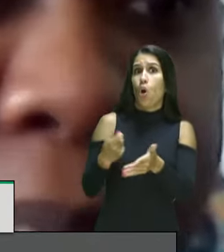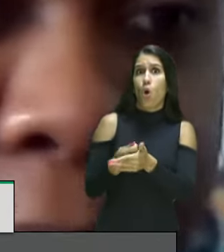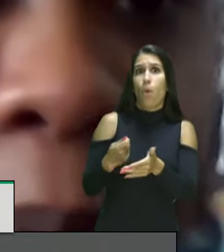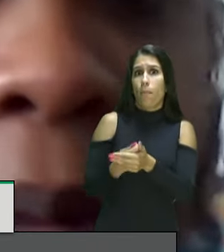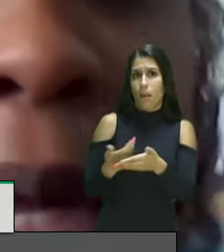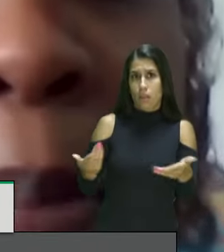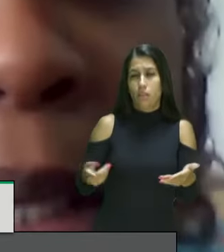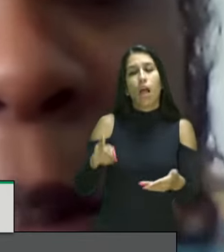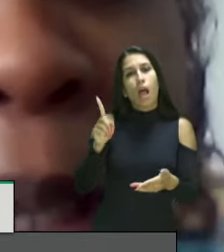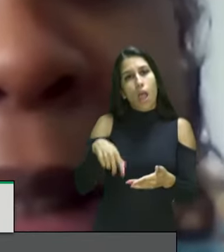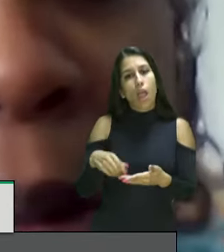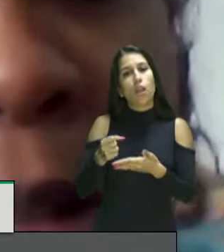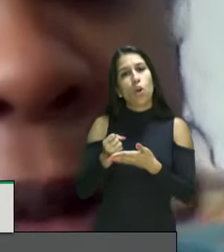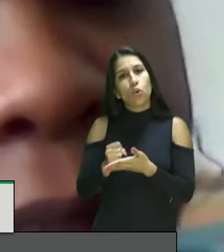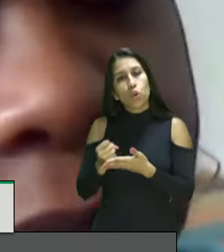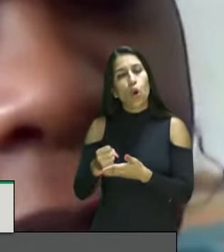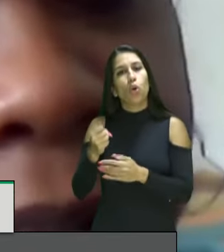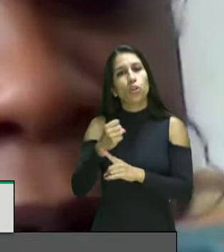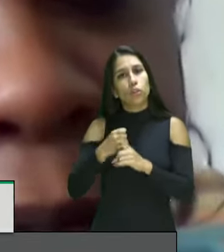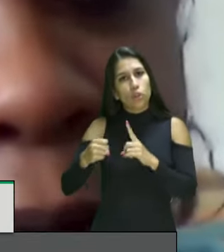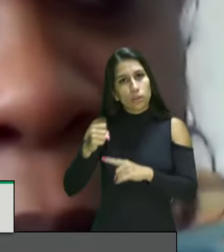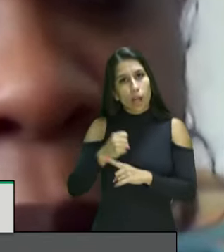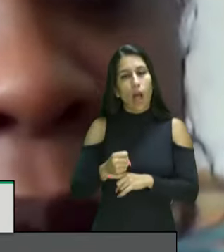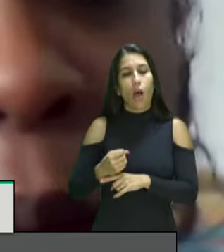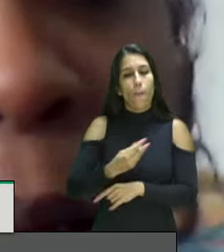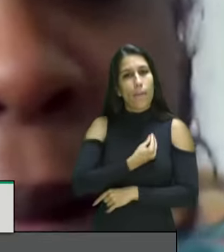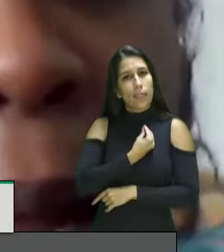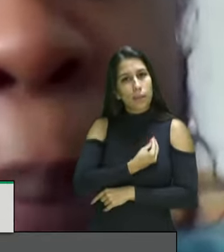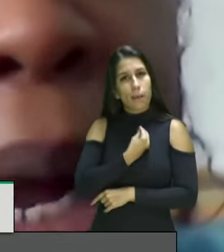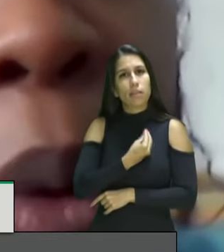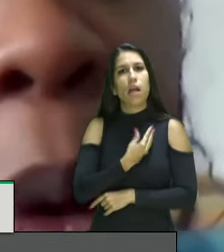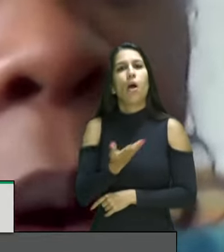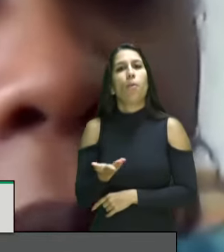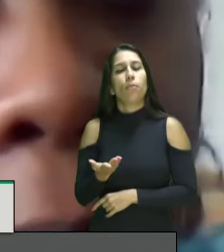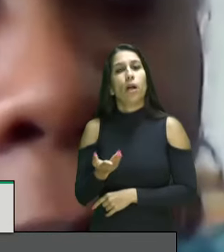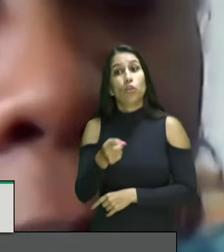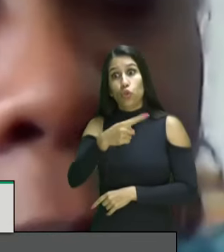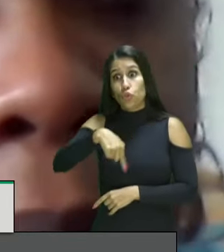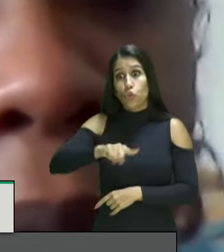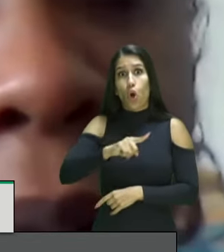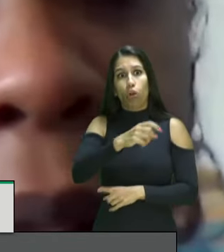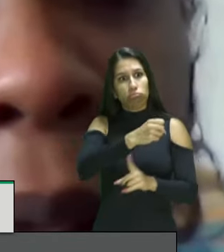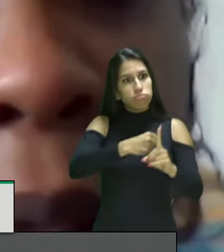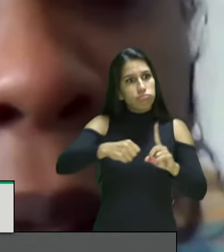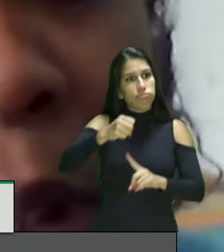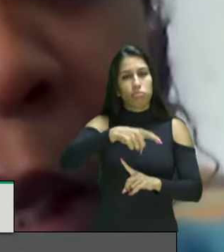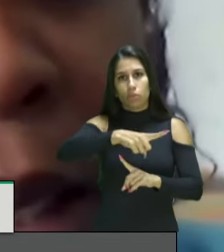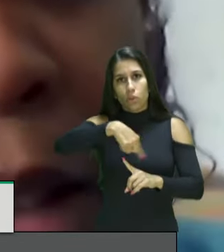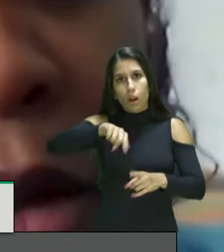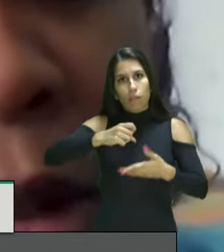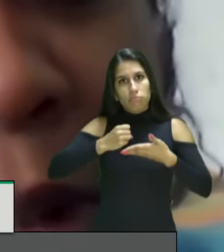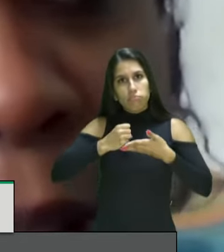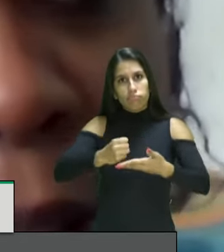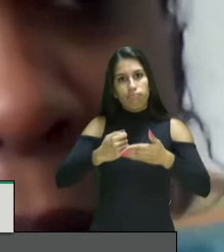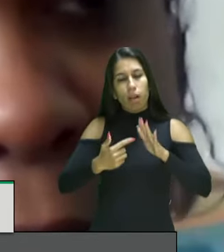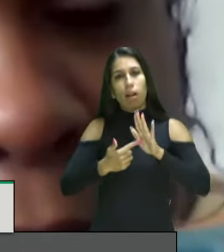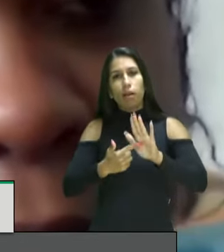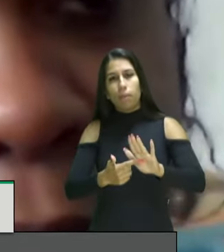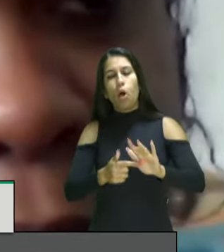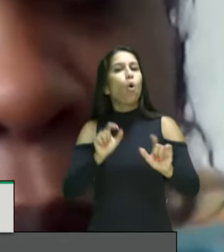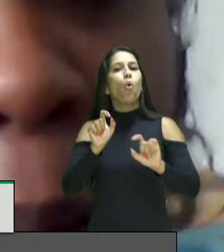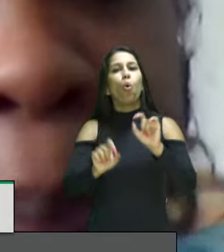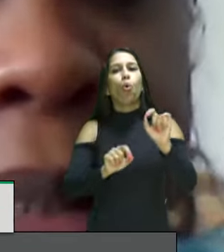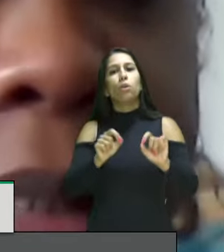participação participação da sociedade civil até para colaborar para mostrar o que que a